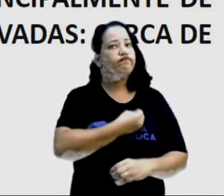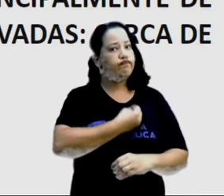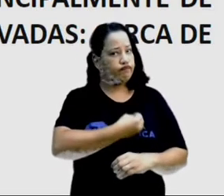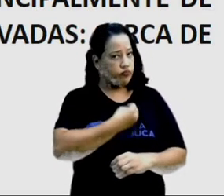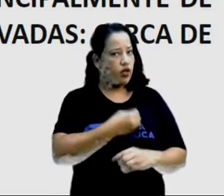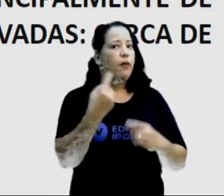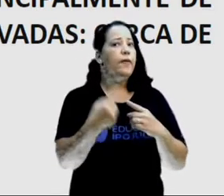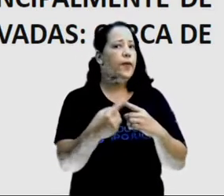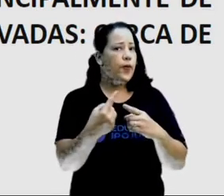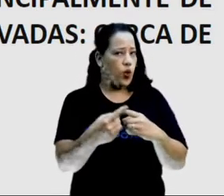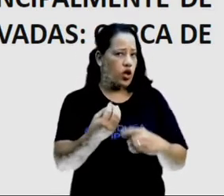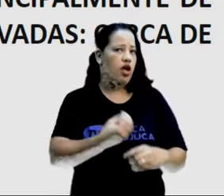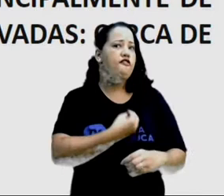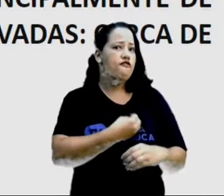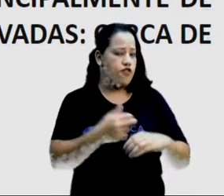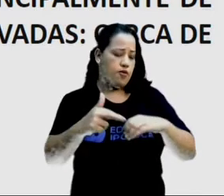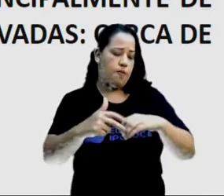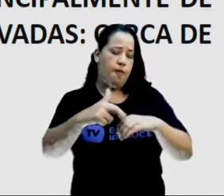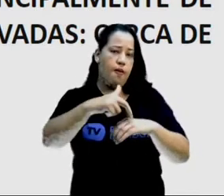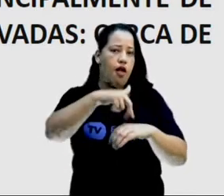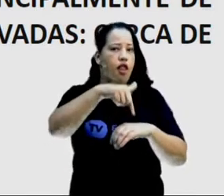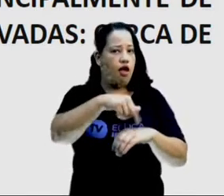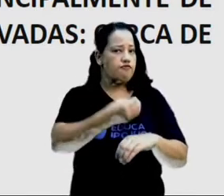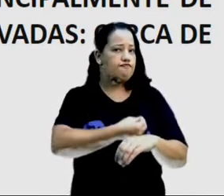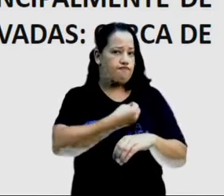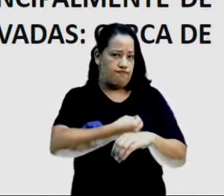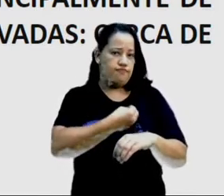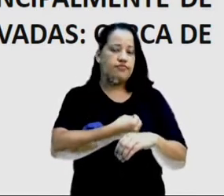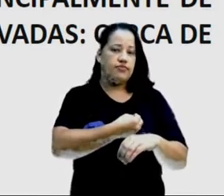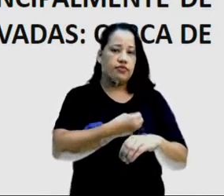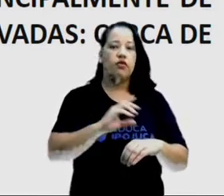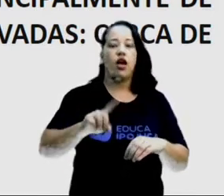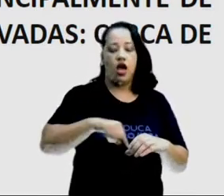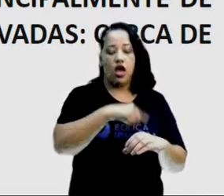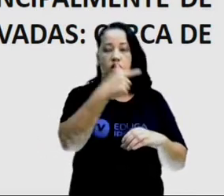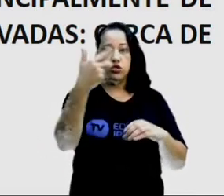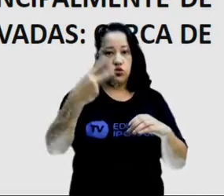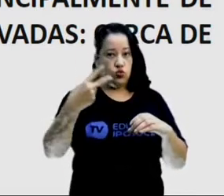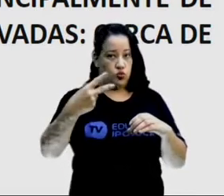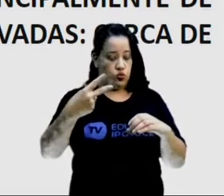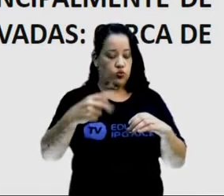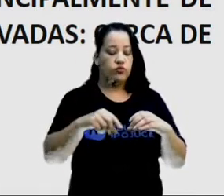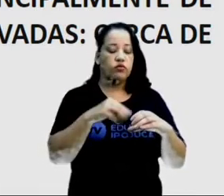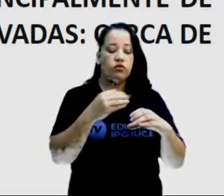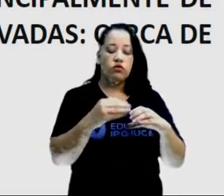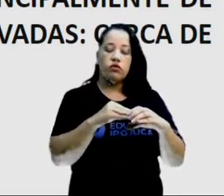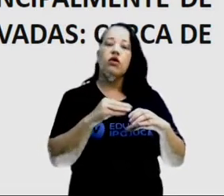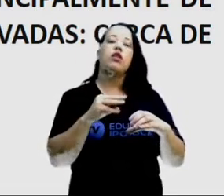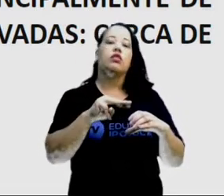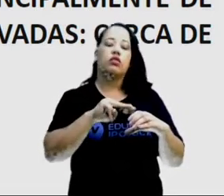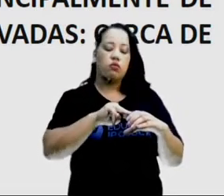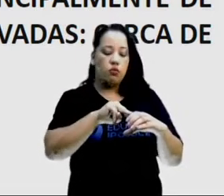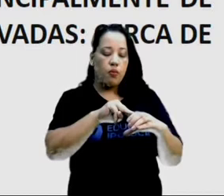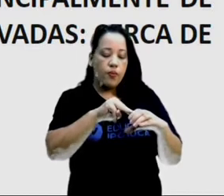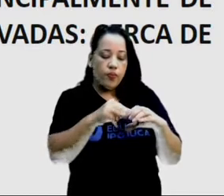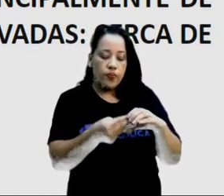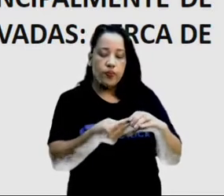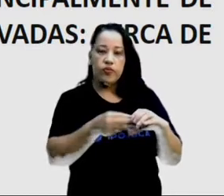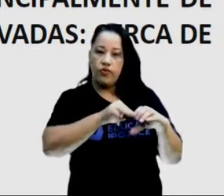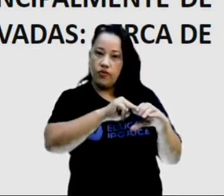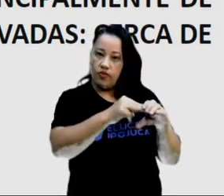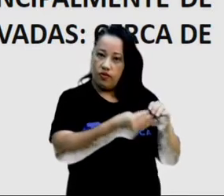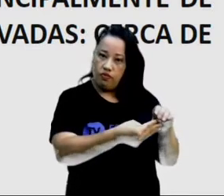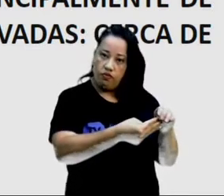pois a vida se desenvolve sobre ela. A segunda camada da Terra é o manto.